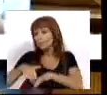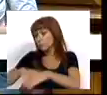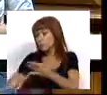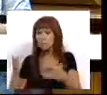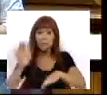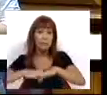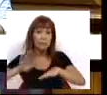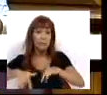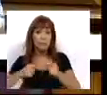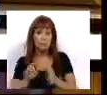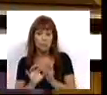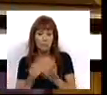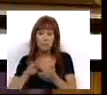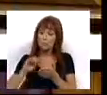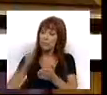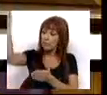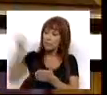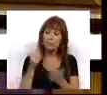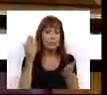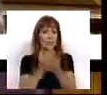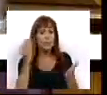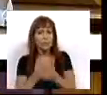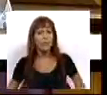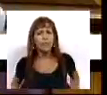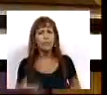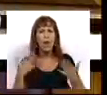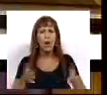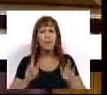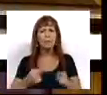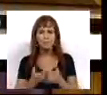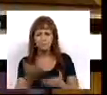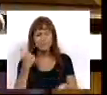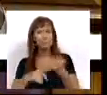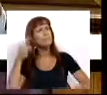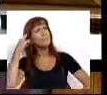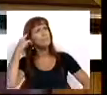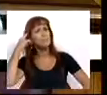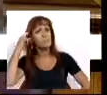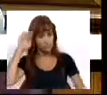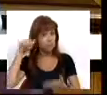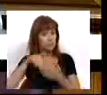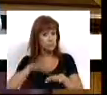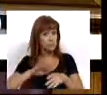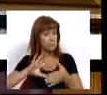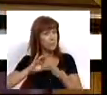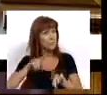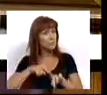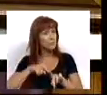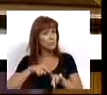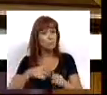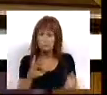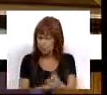feito relativamente à Bolsa de Contratação de Escolas. Agora, é preciso retirar a consequência e a ilação